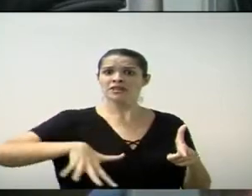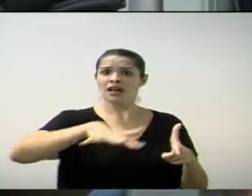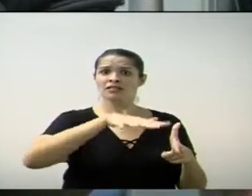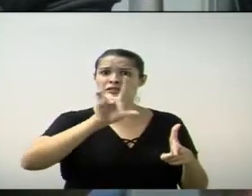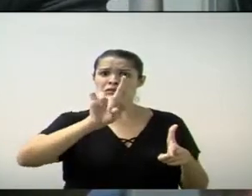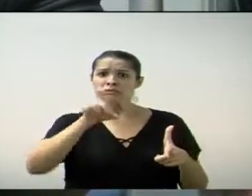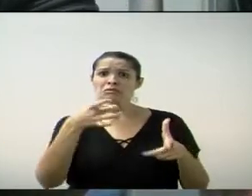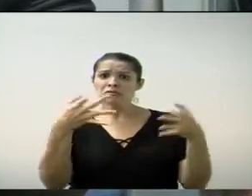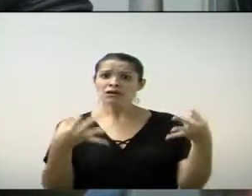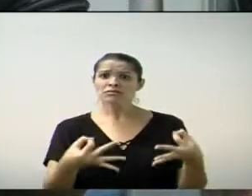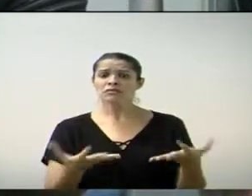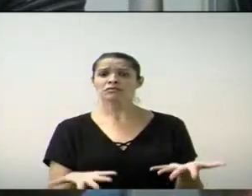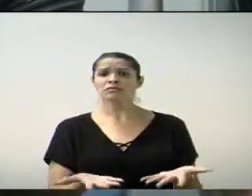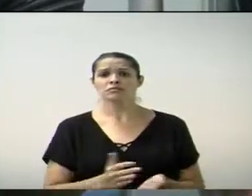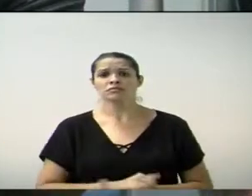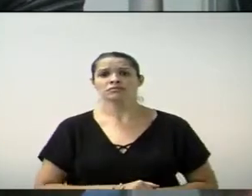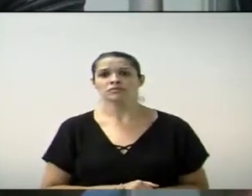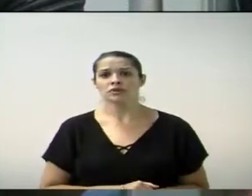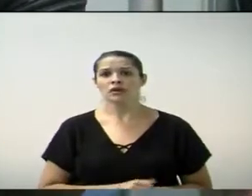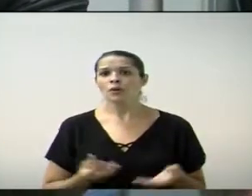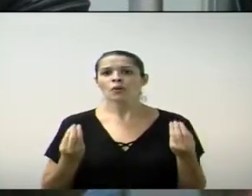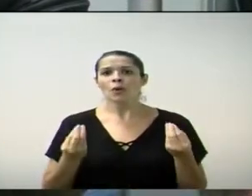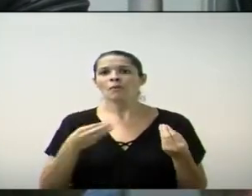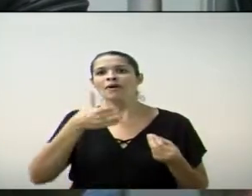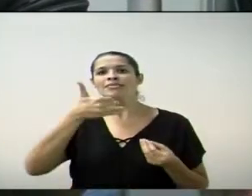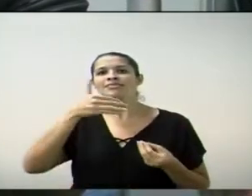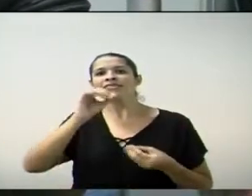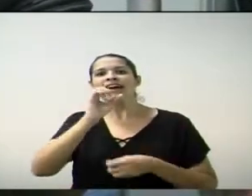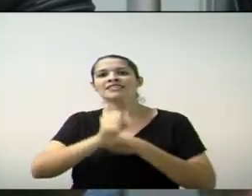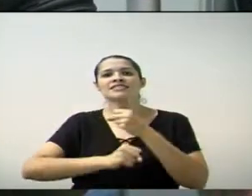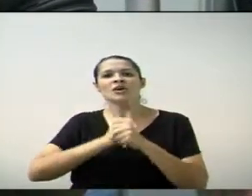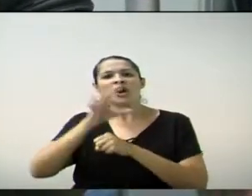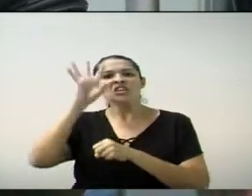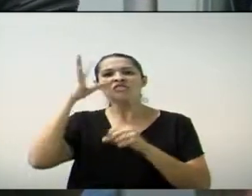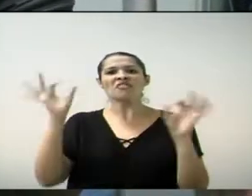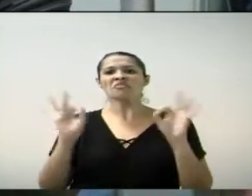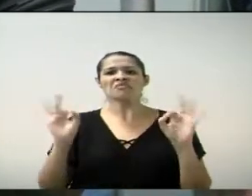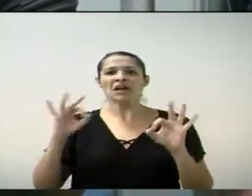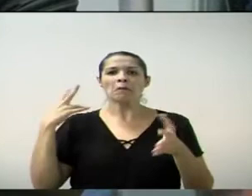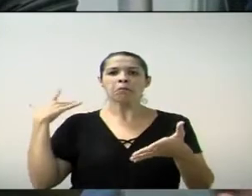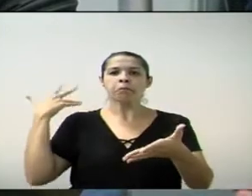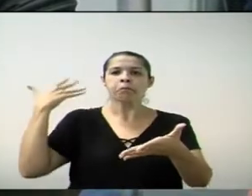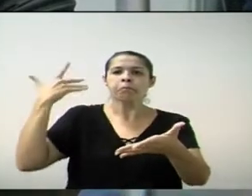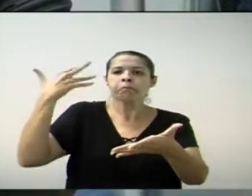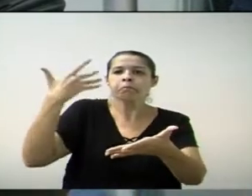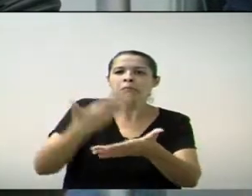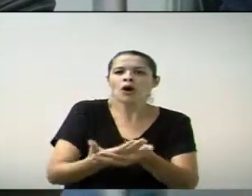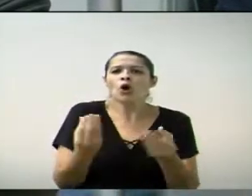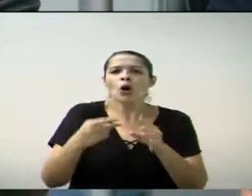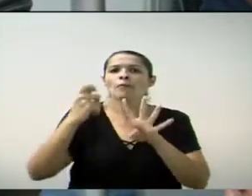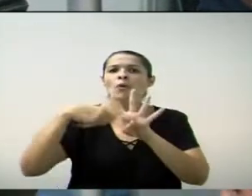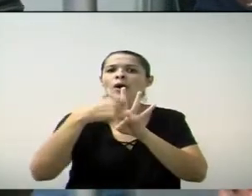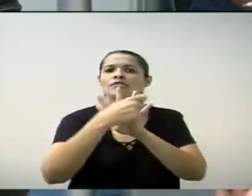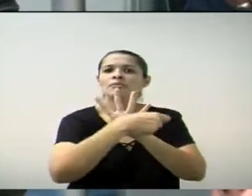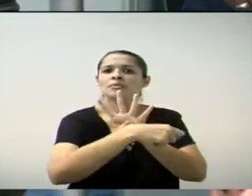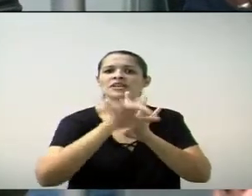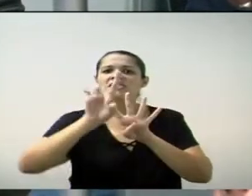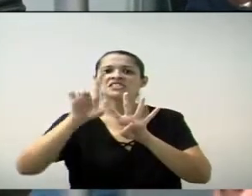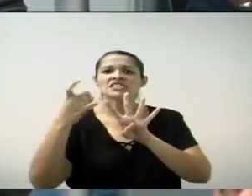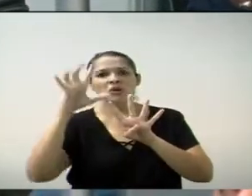Você entendeu? Coisa que dez anos não resolveram o problema, que é que o prefeito resolve em quatro meses. Não vai resolver nunca.